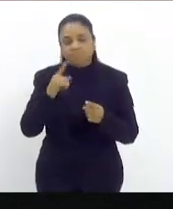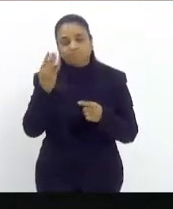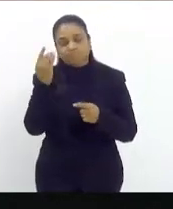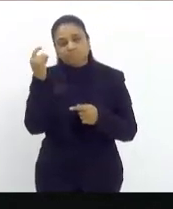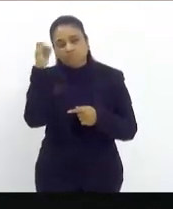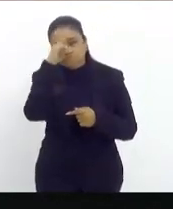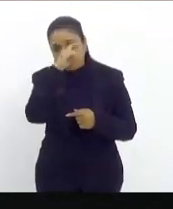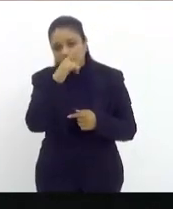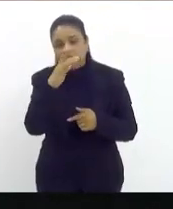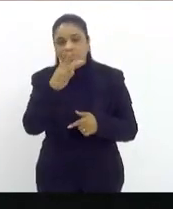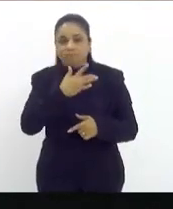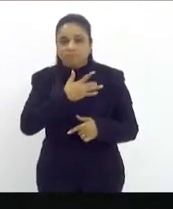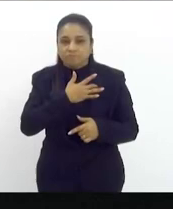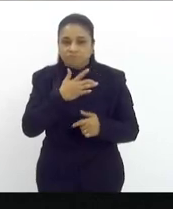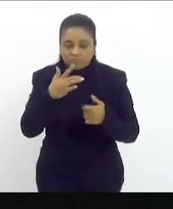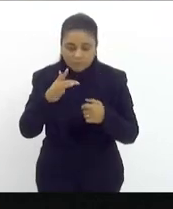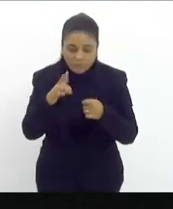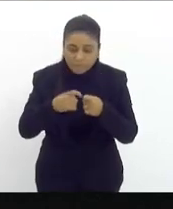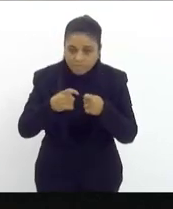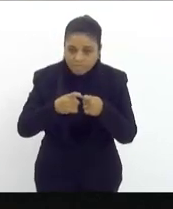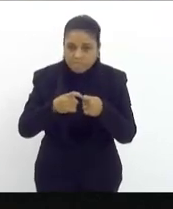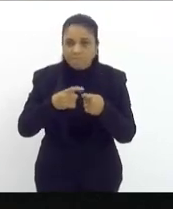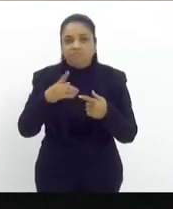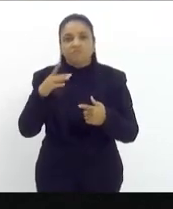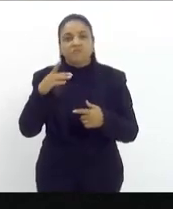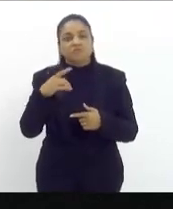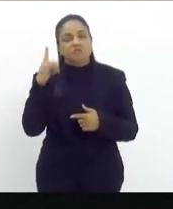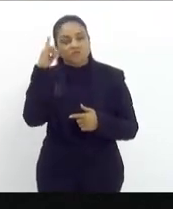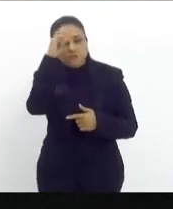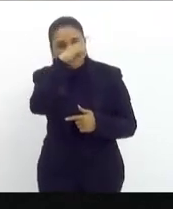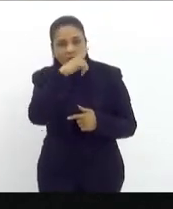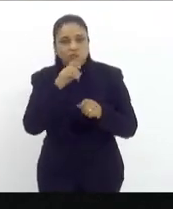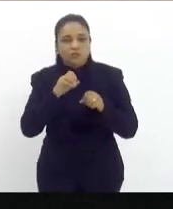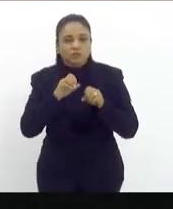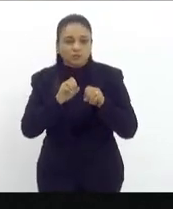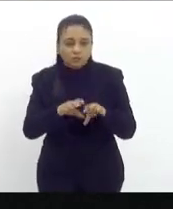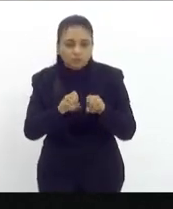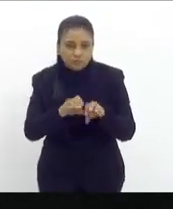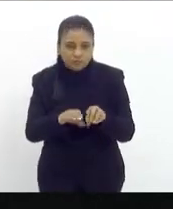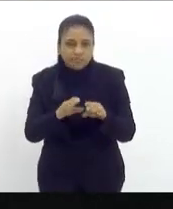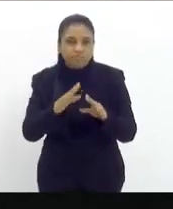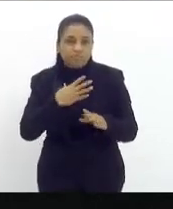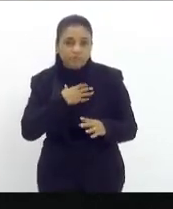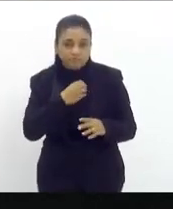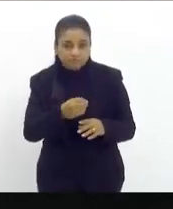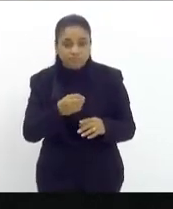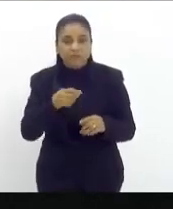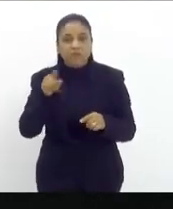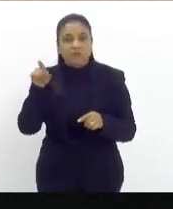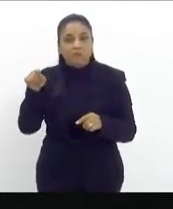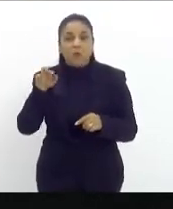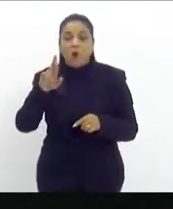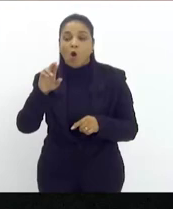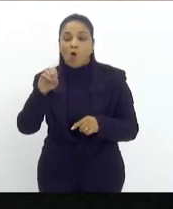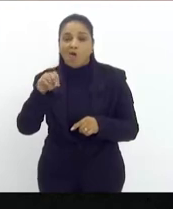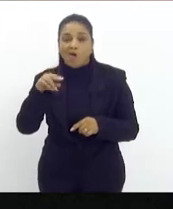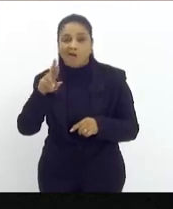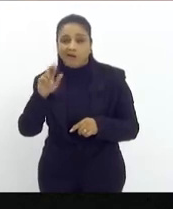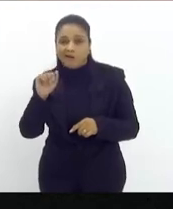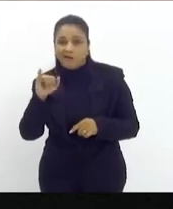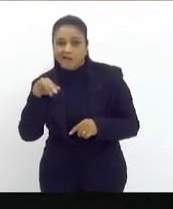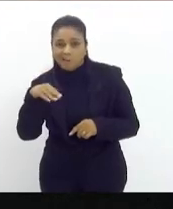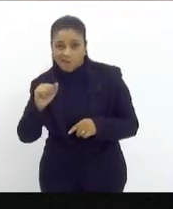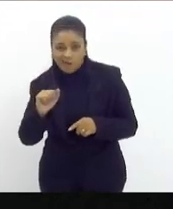com dificuldades de dar educação para os seus filhos vieram parar aqui no Brasil entraram por lá a ditadura